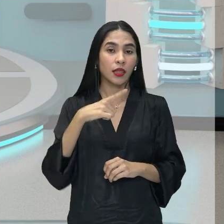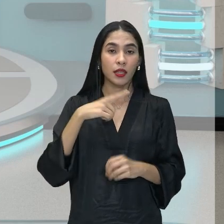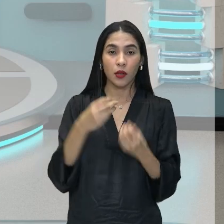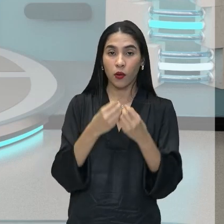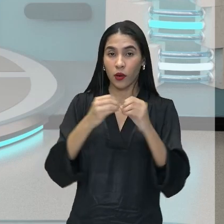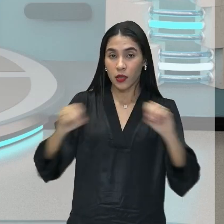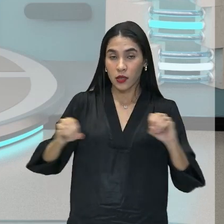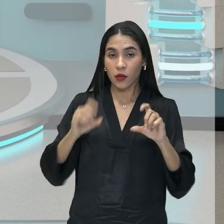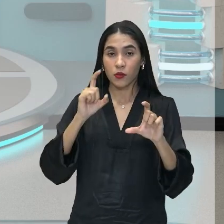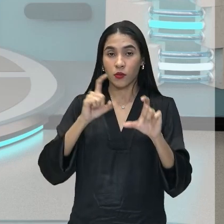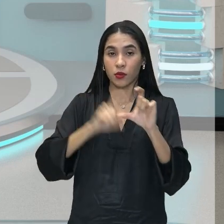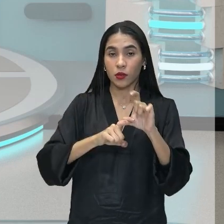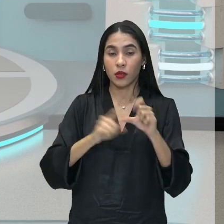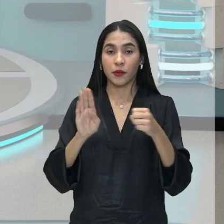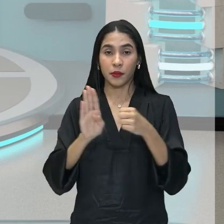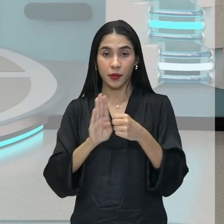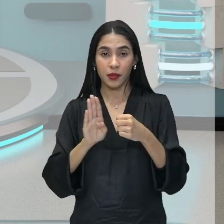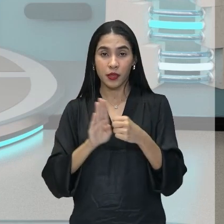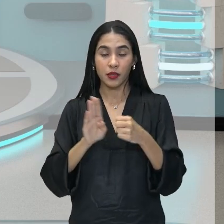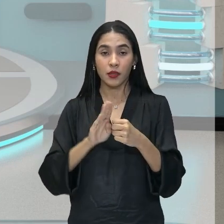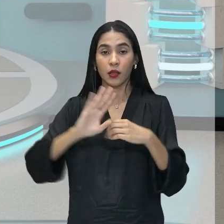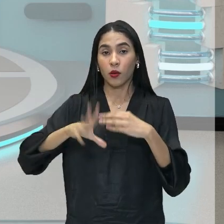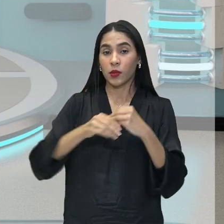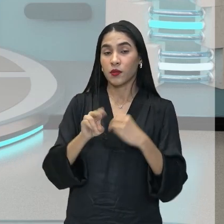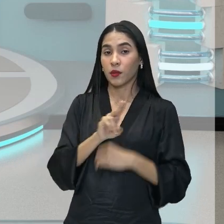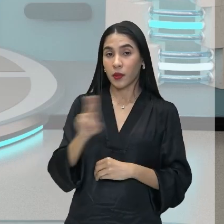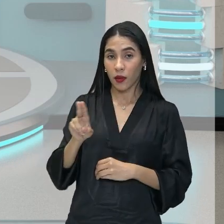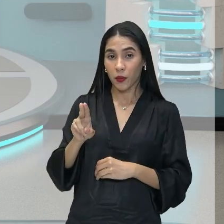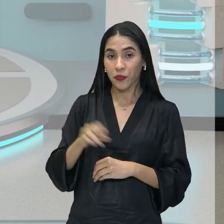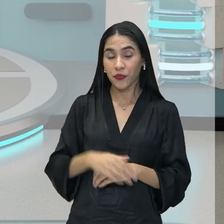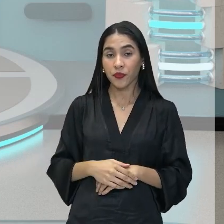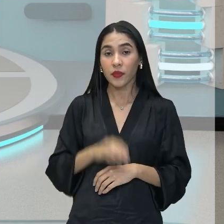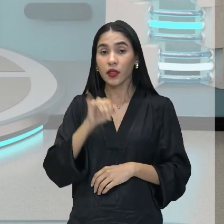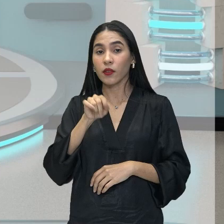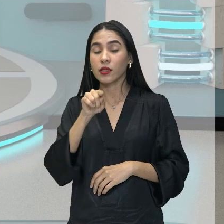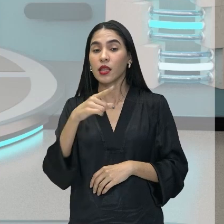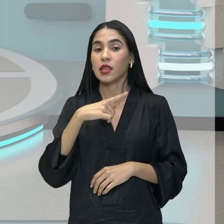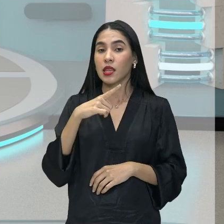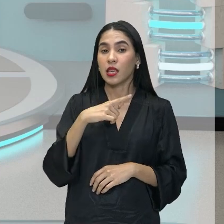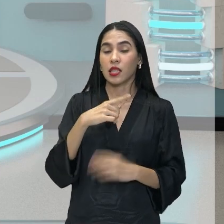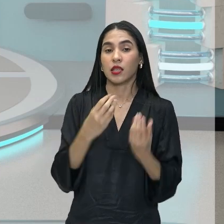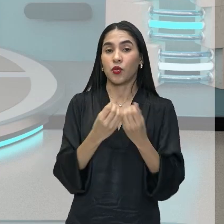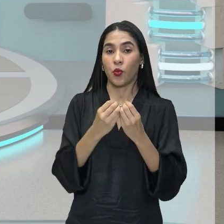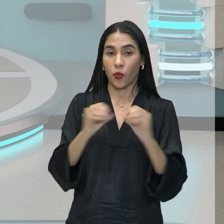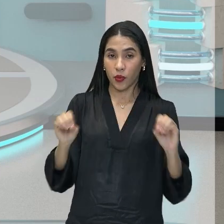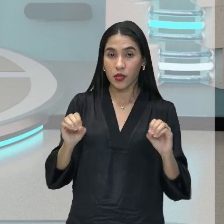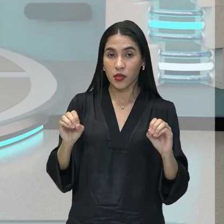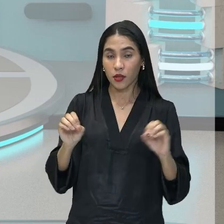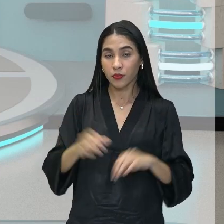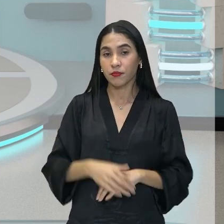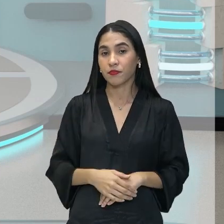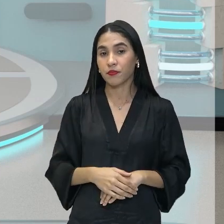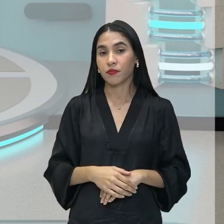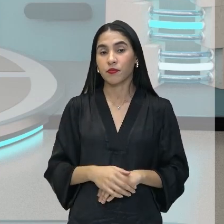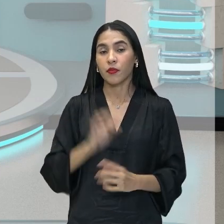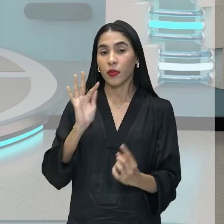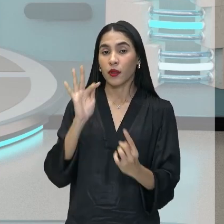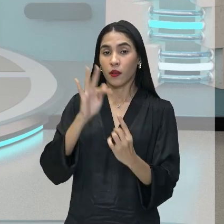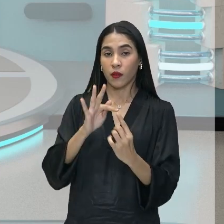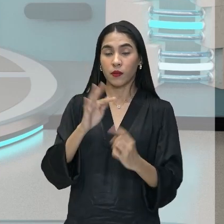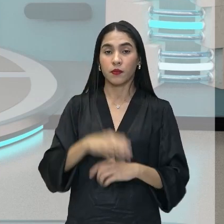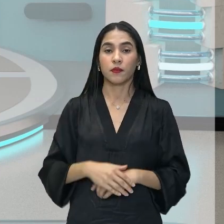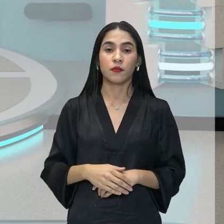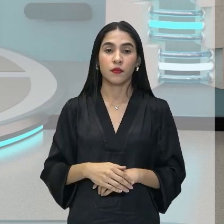subordinada, substantiva, completiva, nominal. Se você tem alguma oração que exerce a função